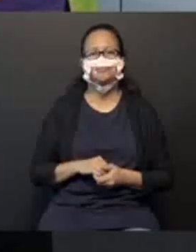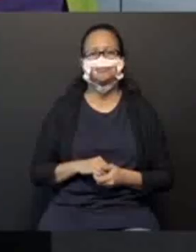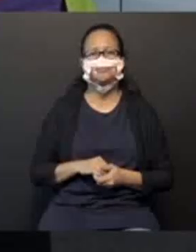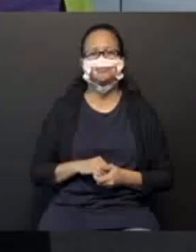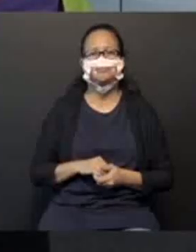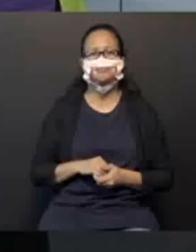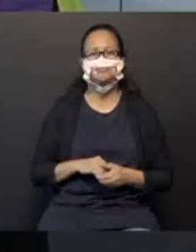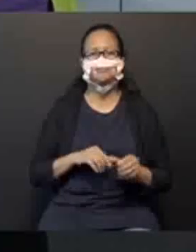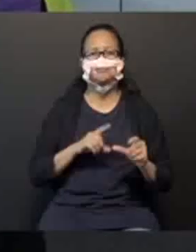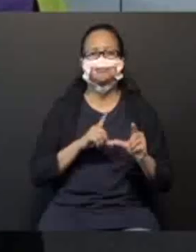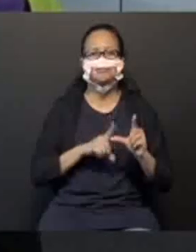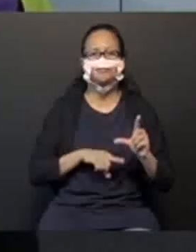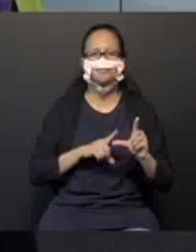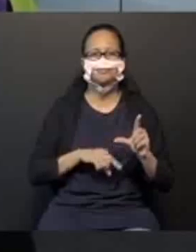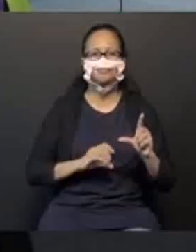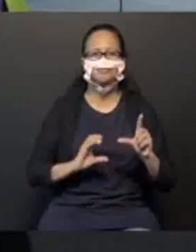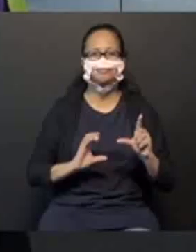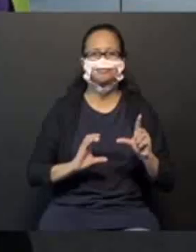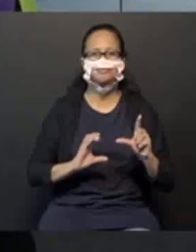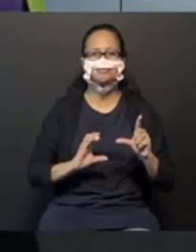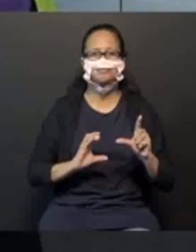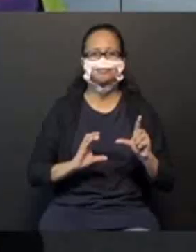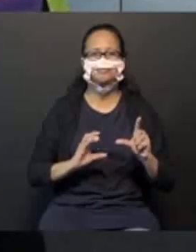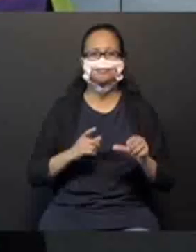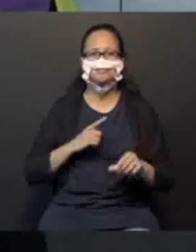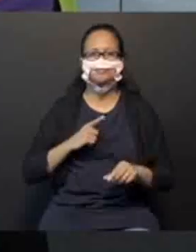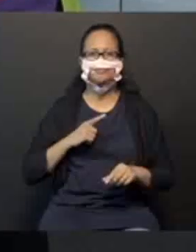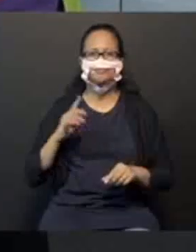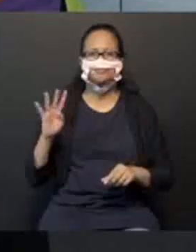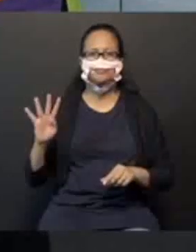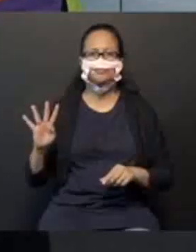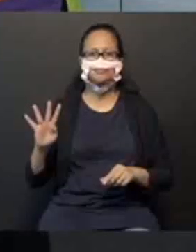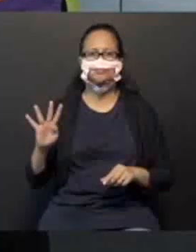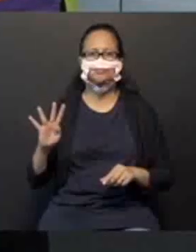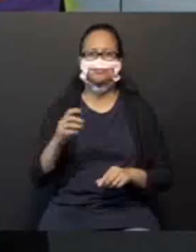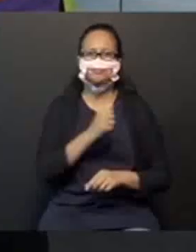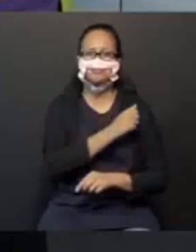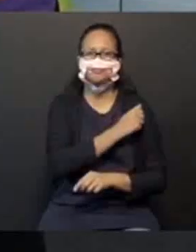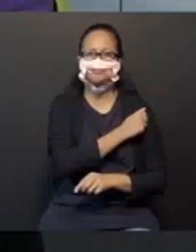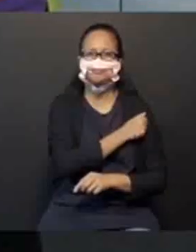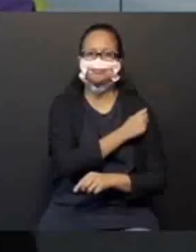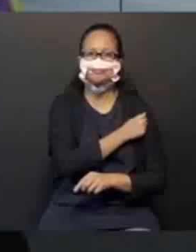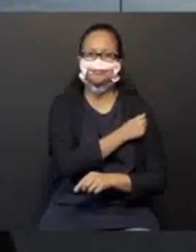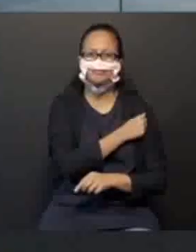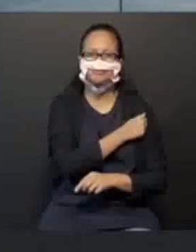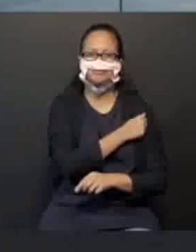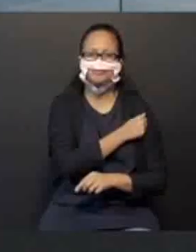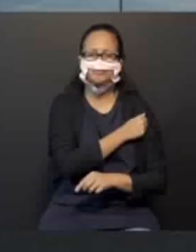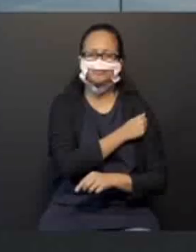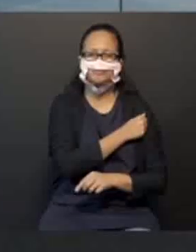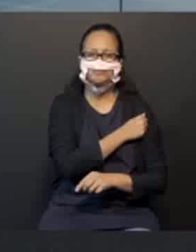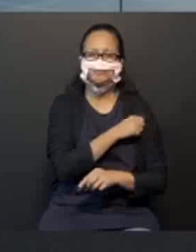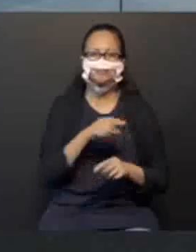A letra C. Há quatro alunos na sala de aula. Lá no cantinho, olha.